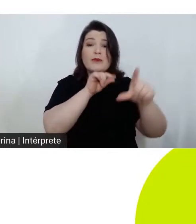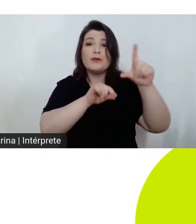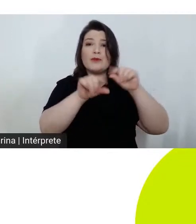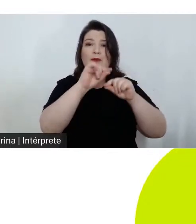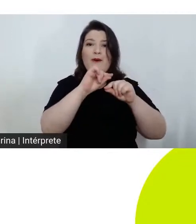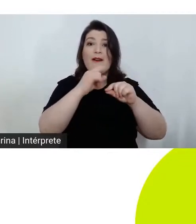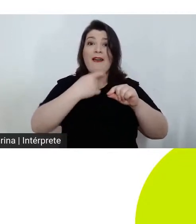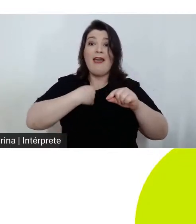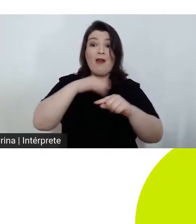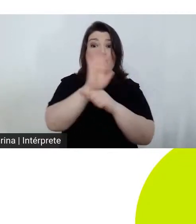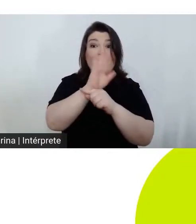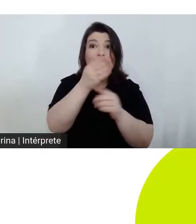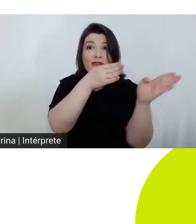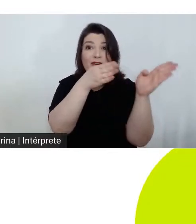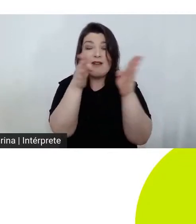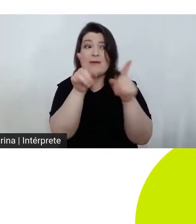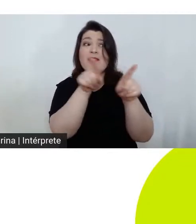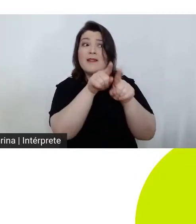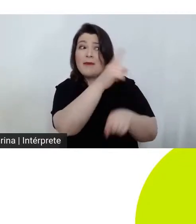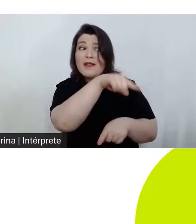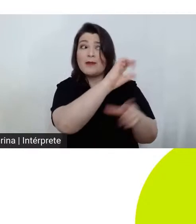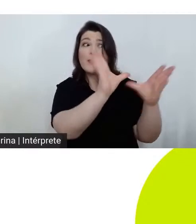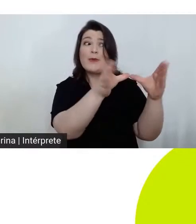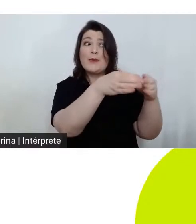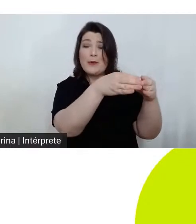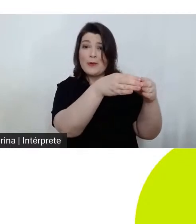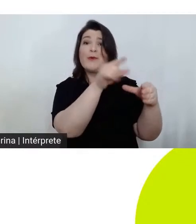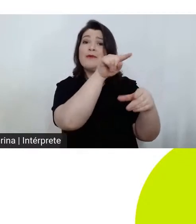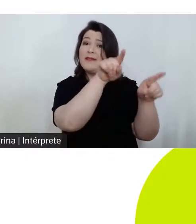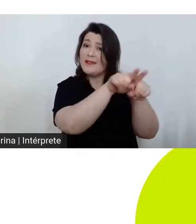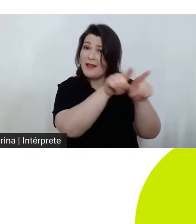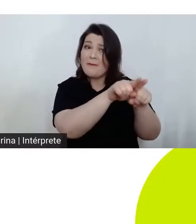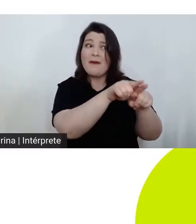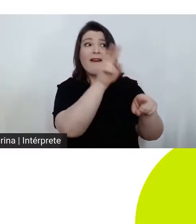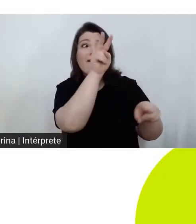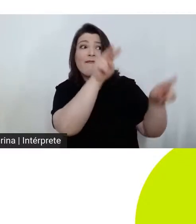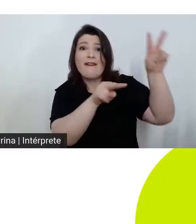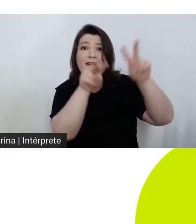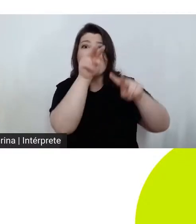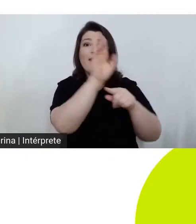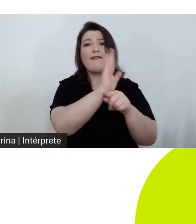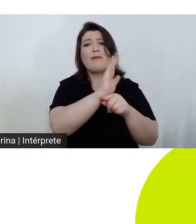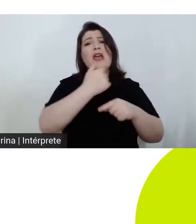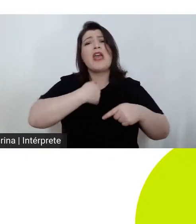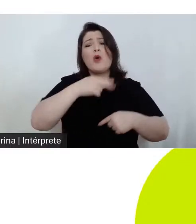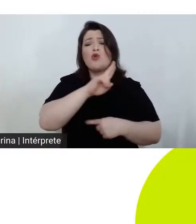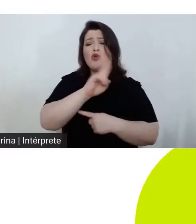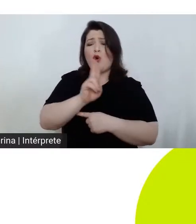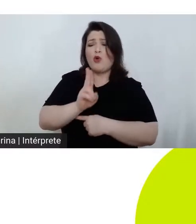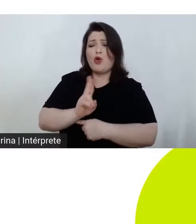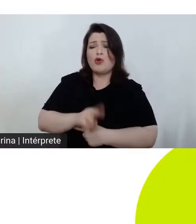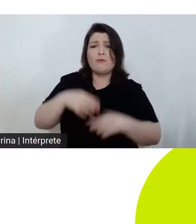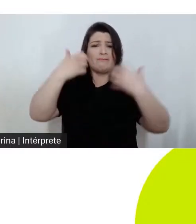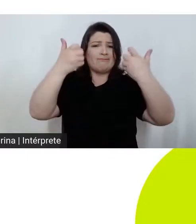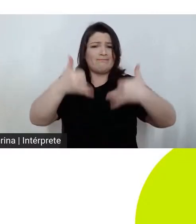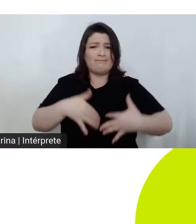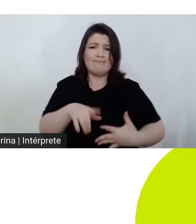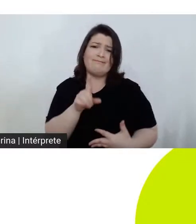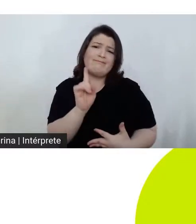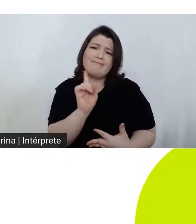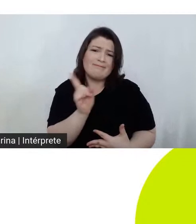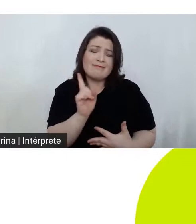comigo. Eu não vou dizer todos os nomes de todos os colegas hoje, mas também quero agradecê-los